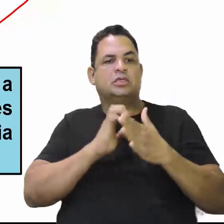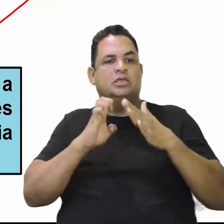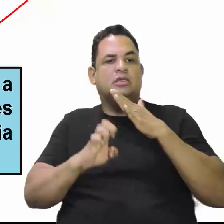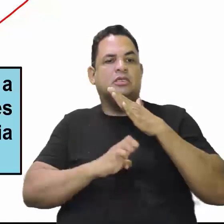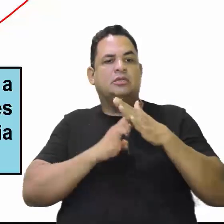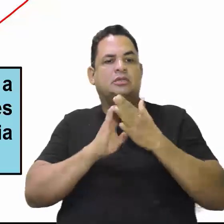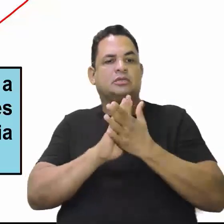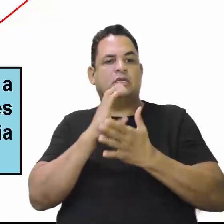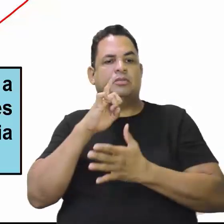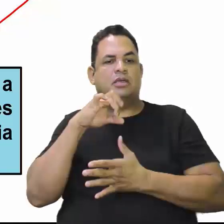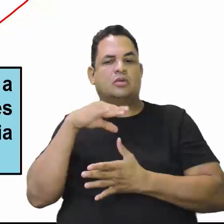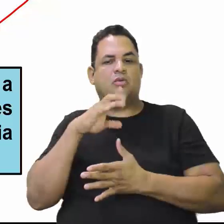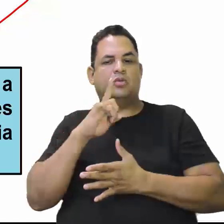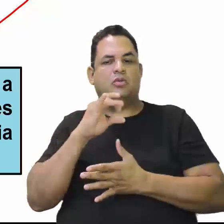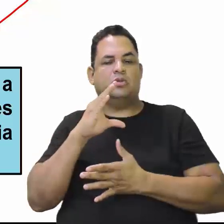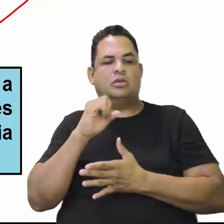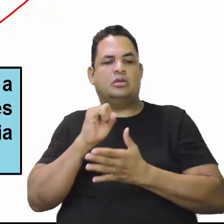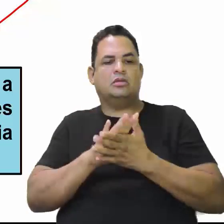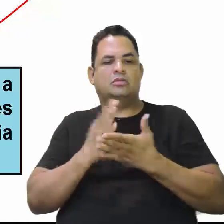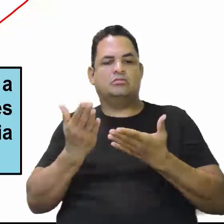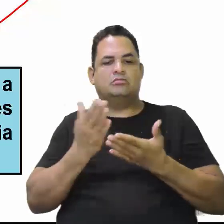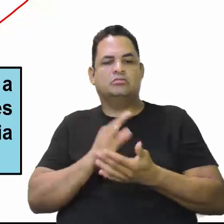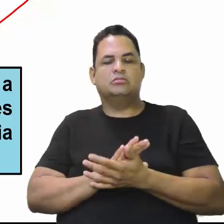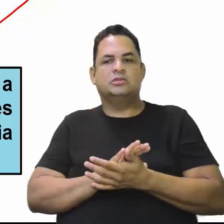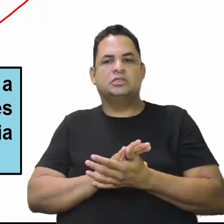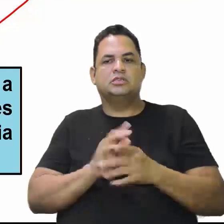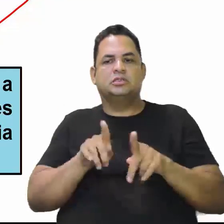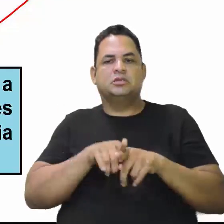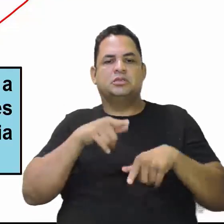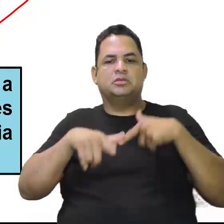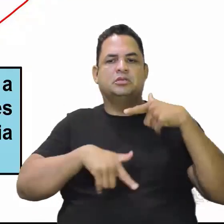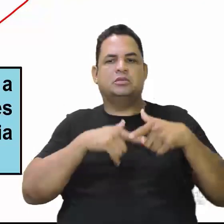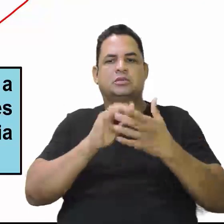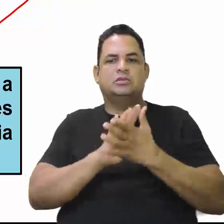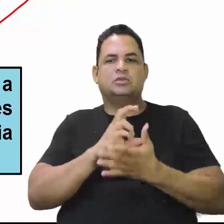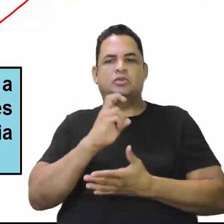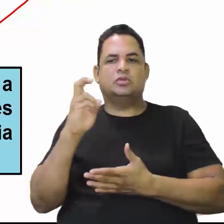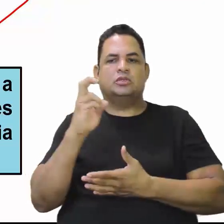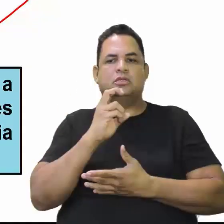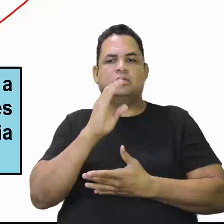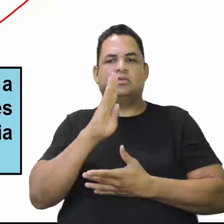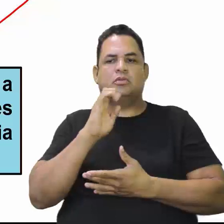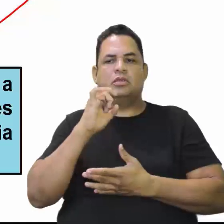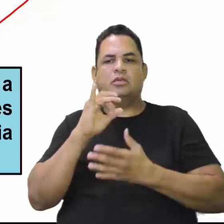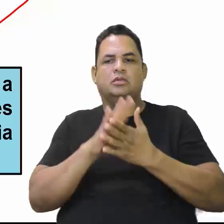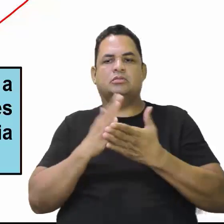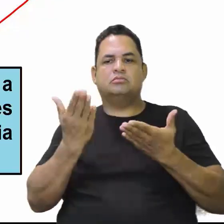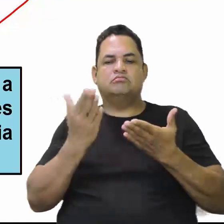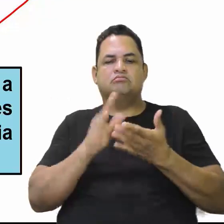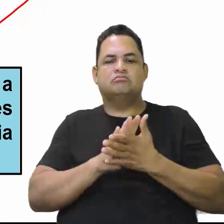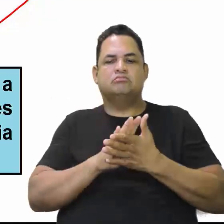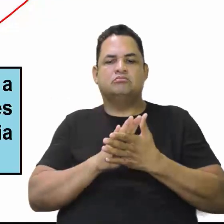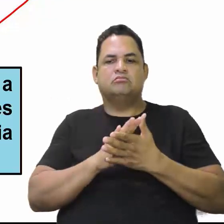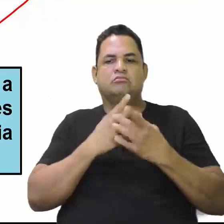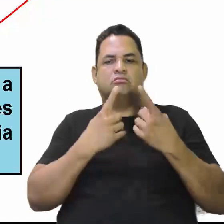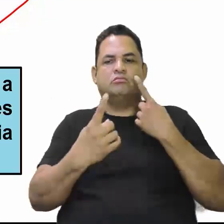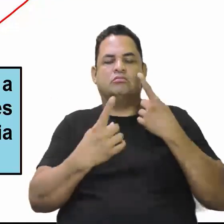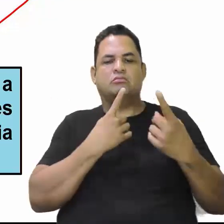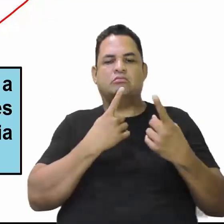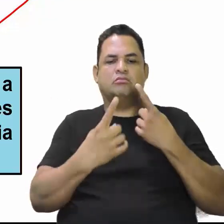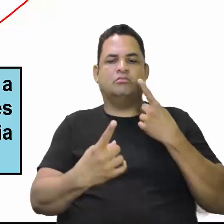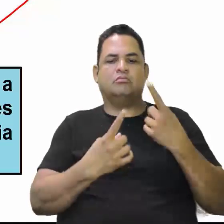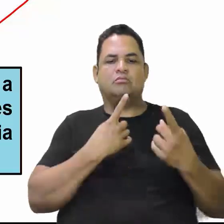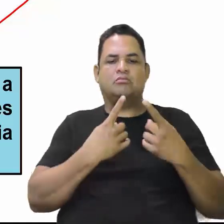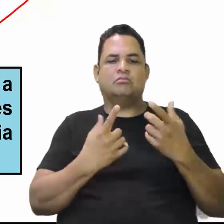E o trabalho realizado pelo Quinto Bec de concluir a construção da rodovia, de mantê-la em condições satisfatórias, o tráfico exigir.